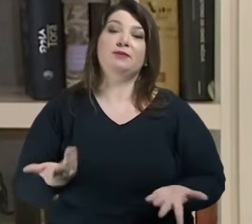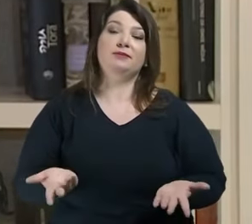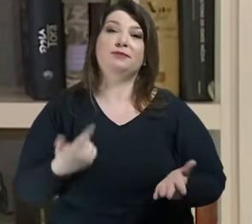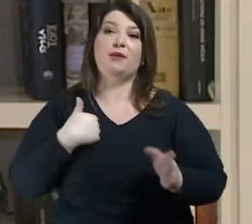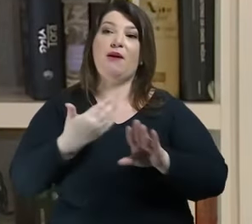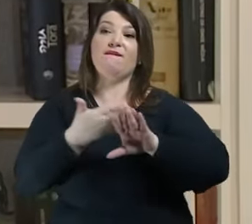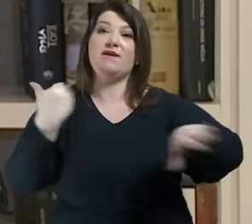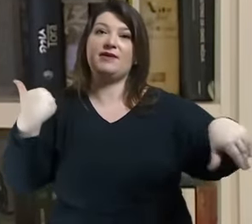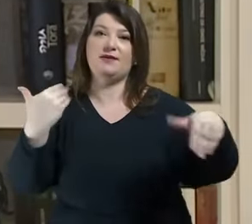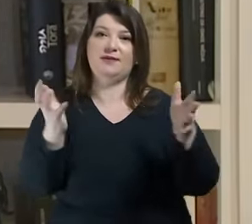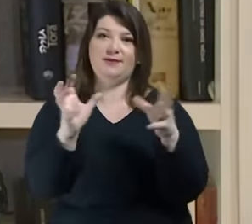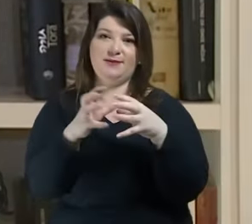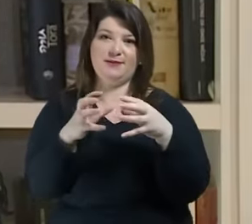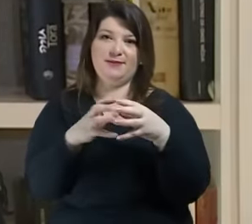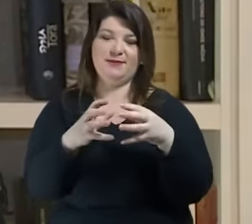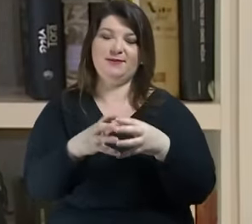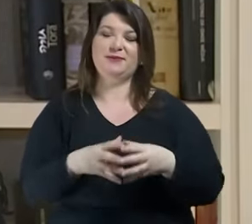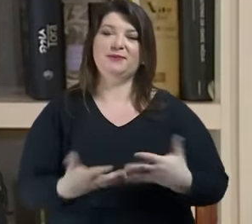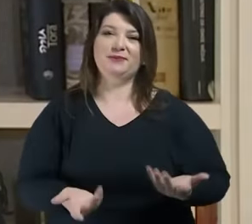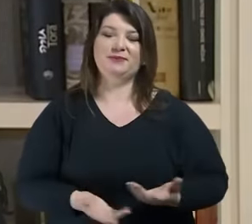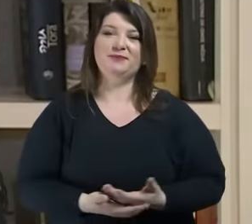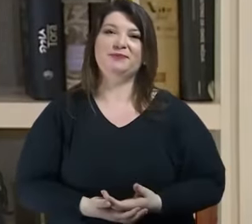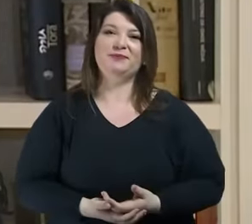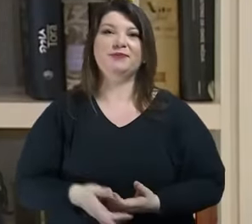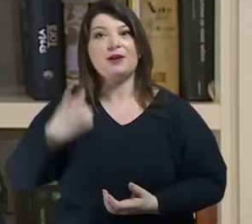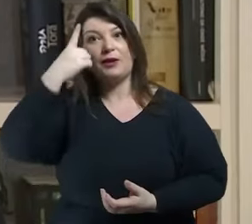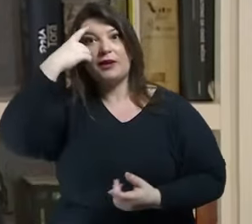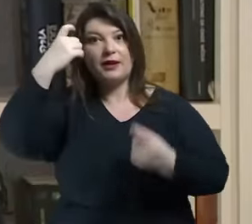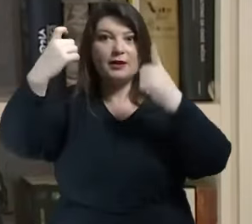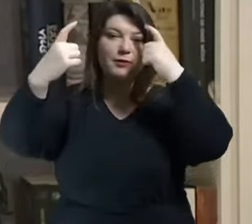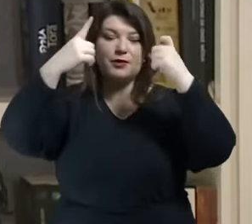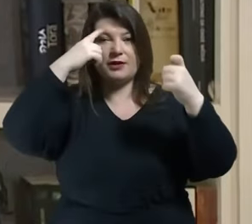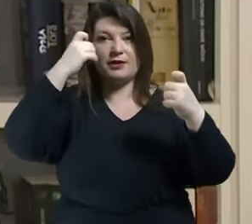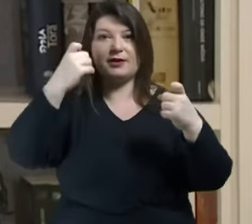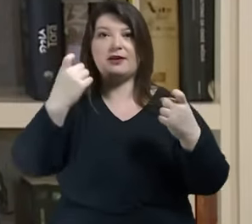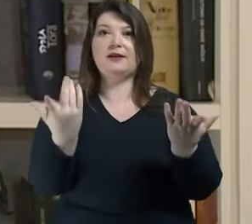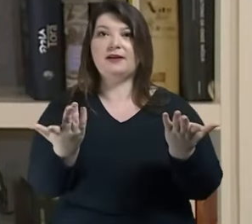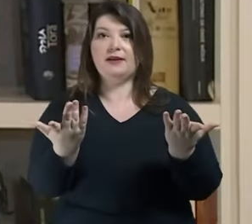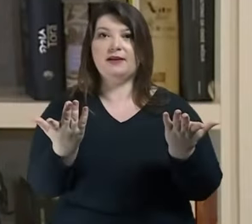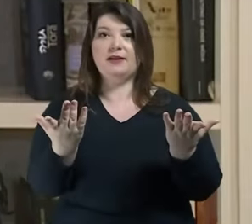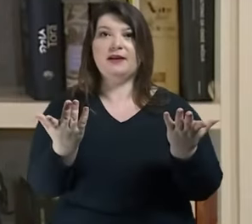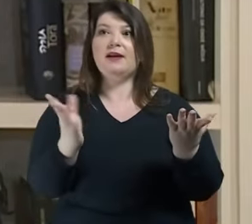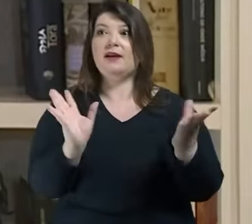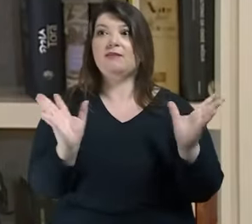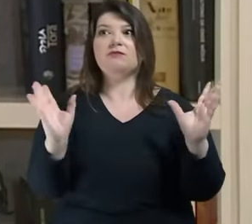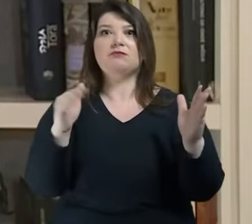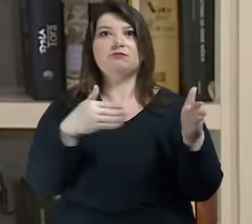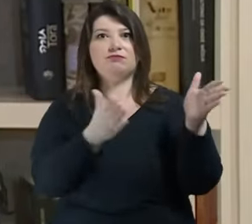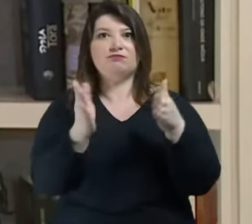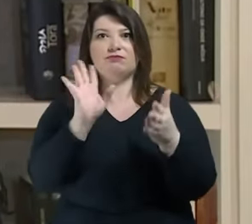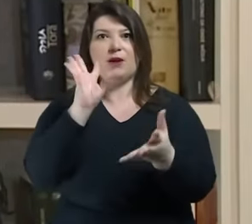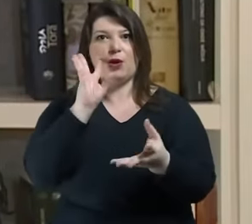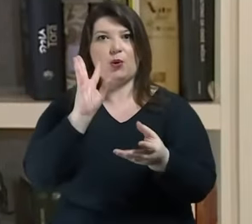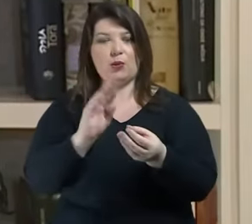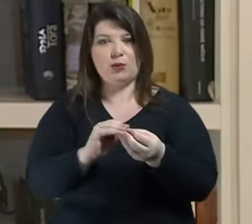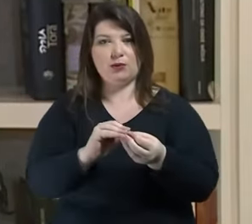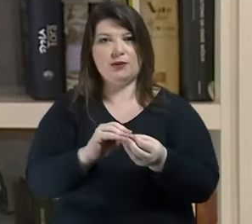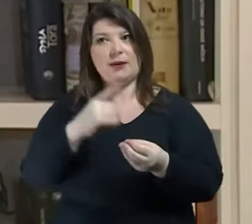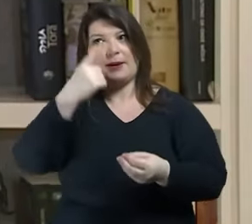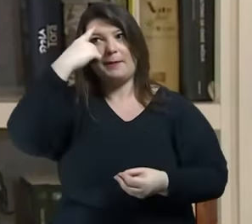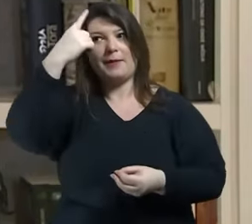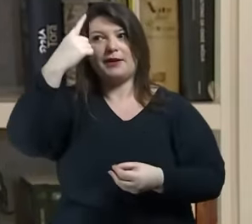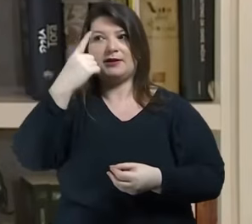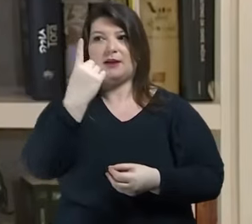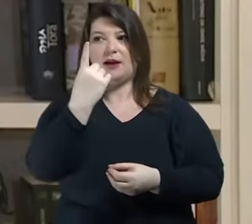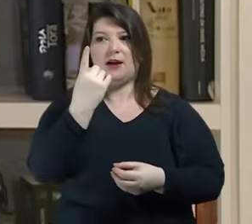então elaborando essas ideias e encaminhando para a conclusão ao pensar nesses últimos 14 anos de